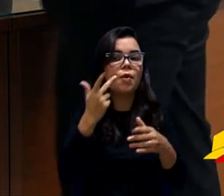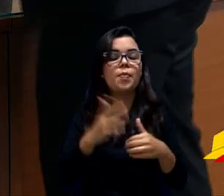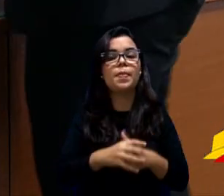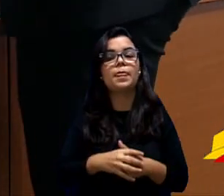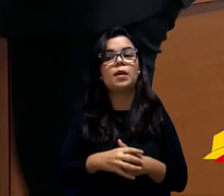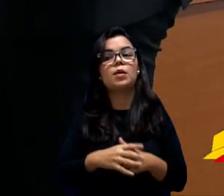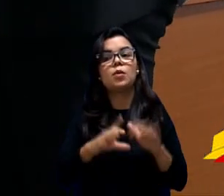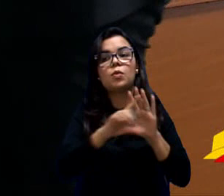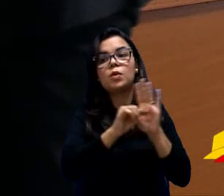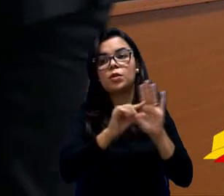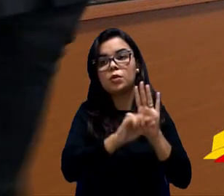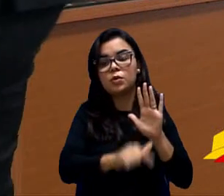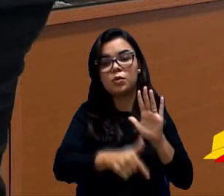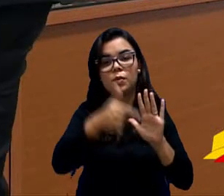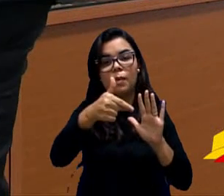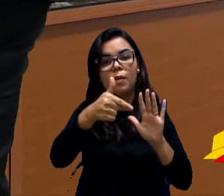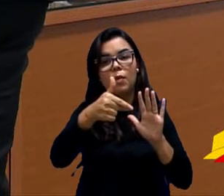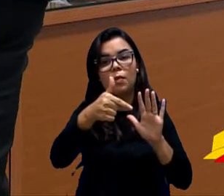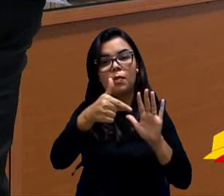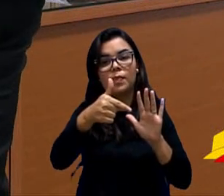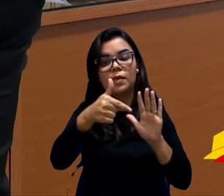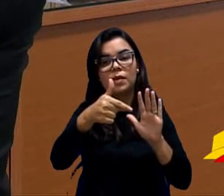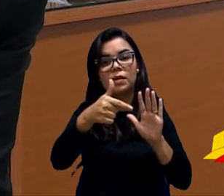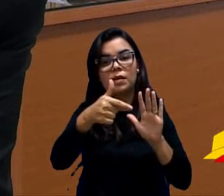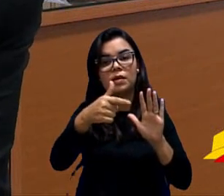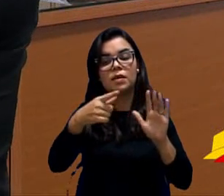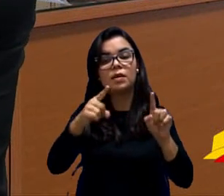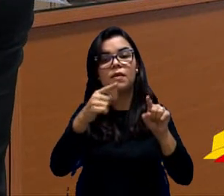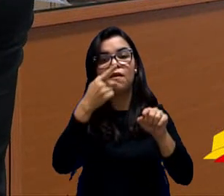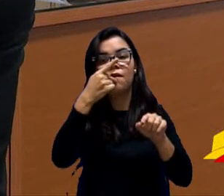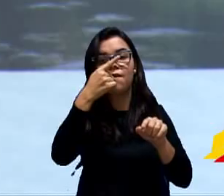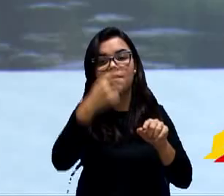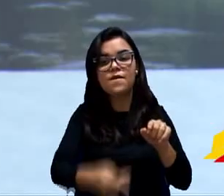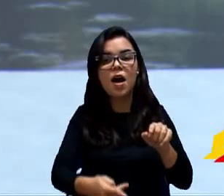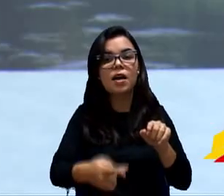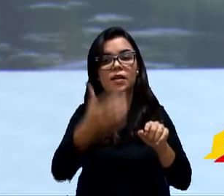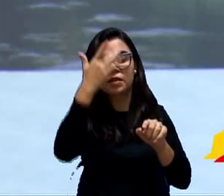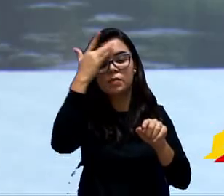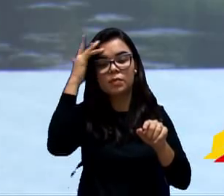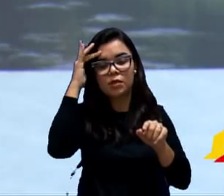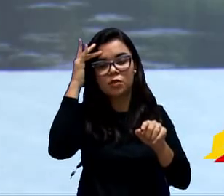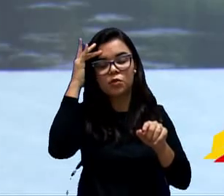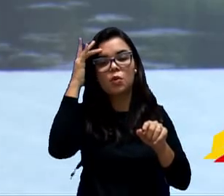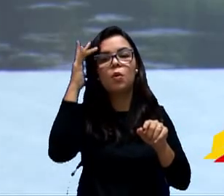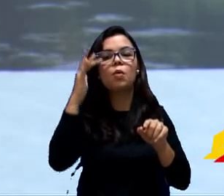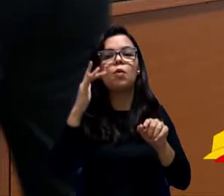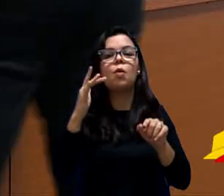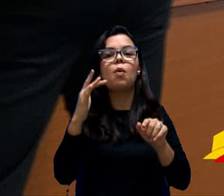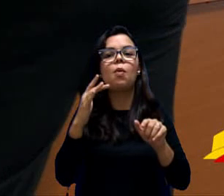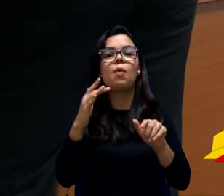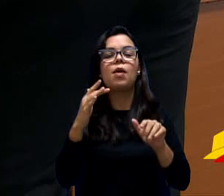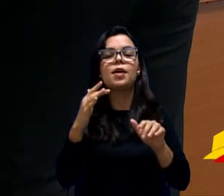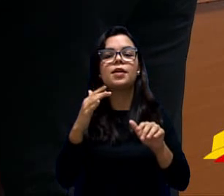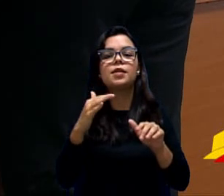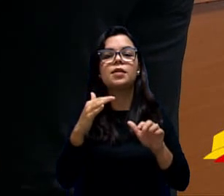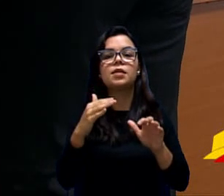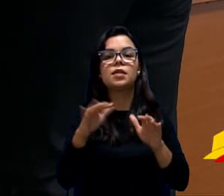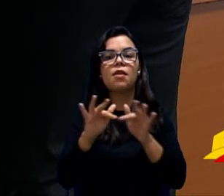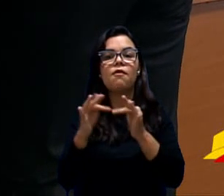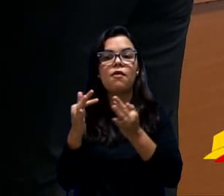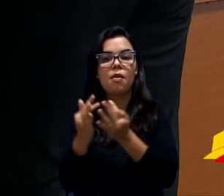atende aos dependentes, que é o caso do SAI, que eu havia dito para vocês.